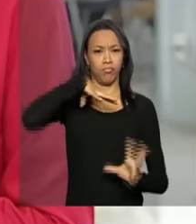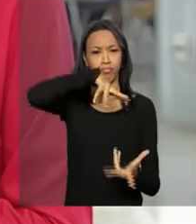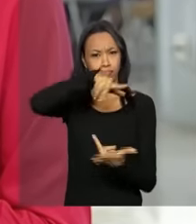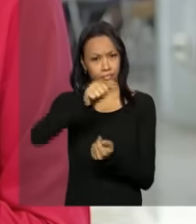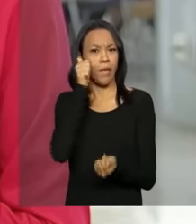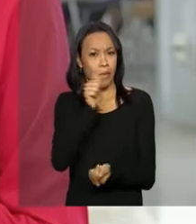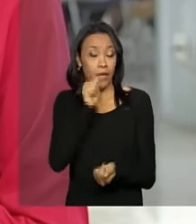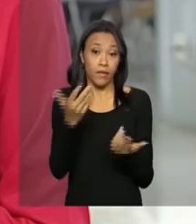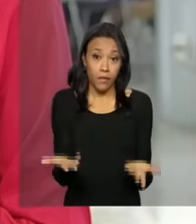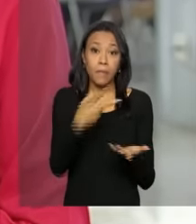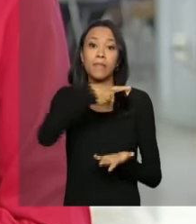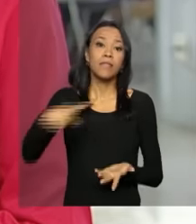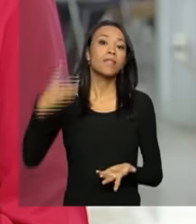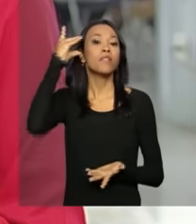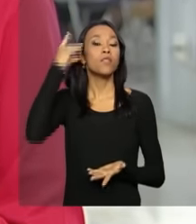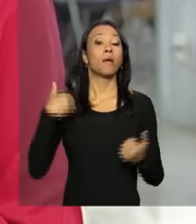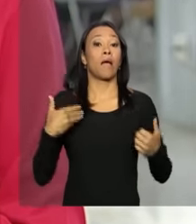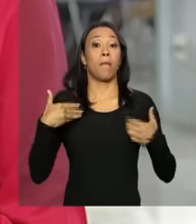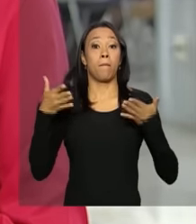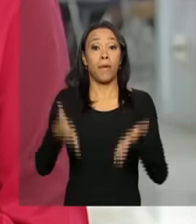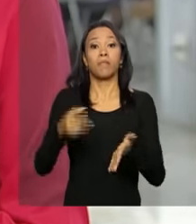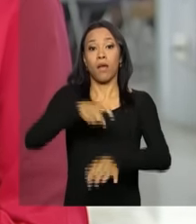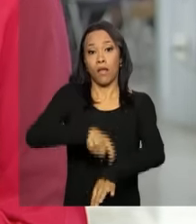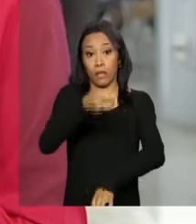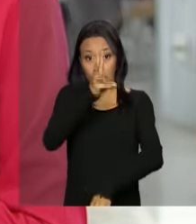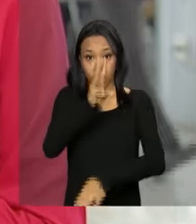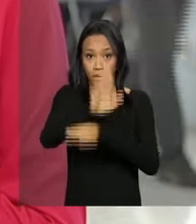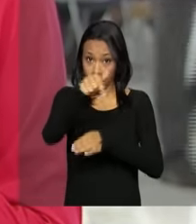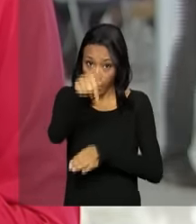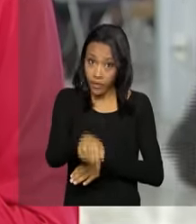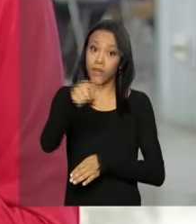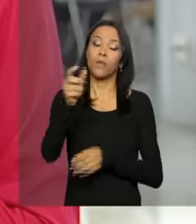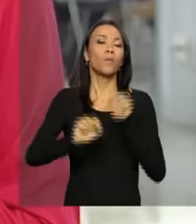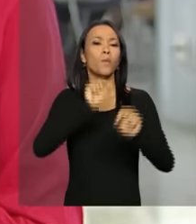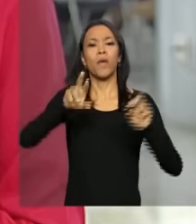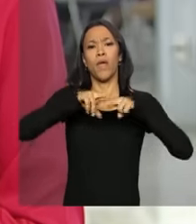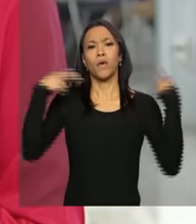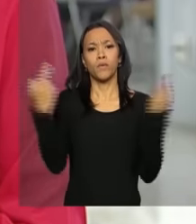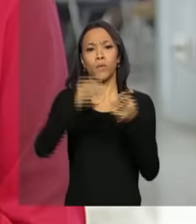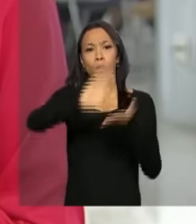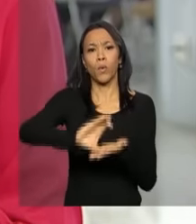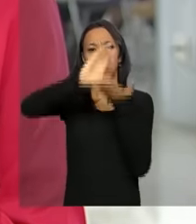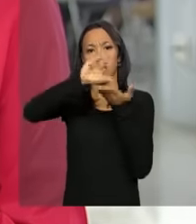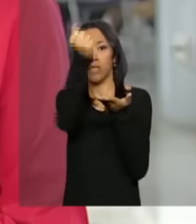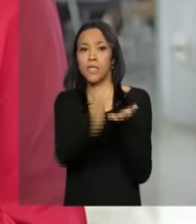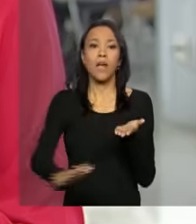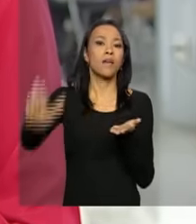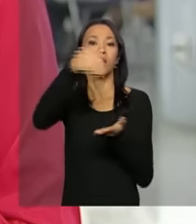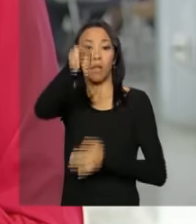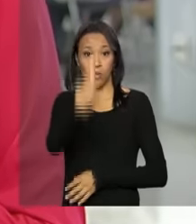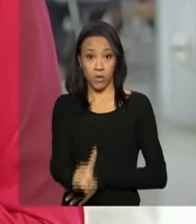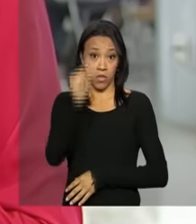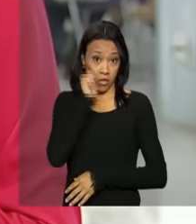da Mulher. A presidenta Dilma participa, às três da tarde, aqui no Palácio do Planalto, da reunião do Conselho Nacional dos Direitos